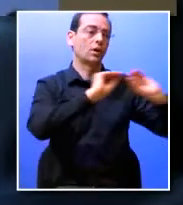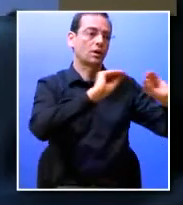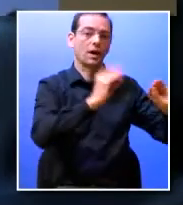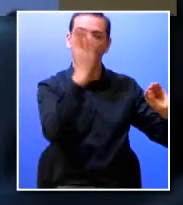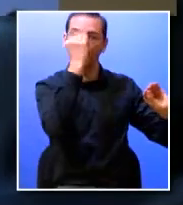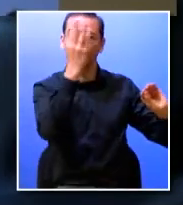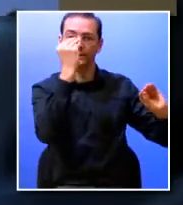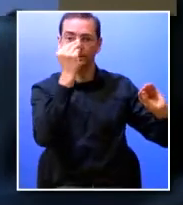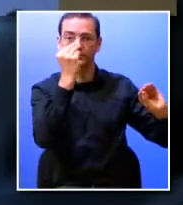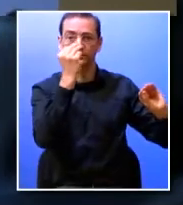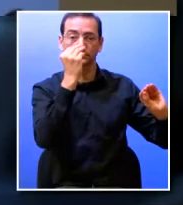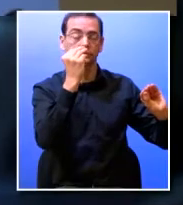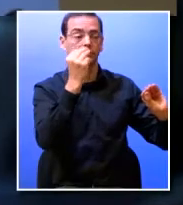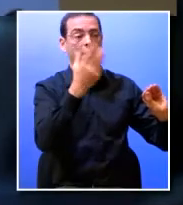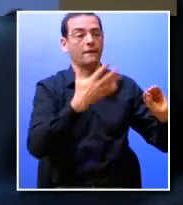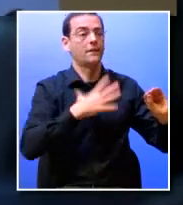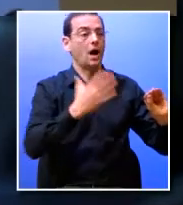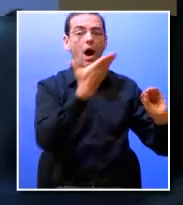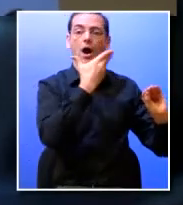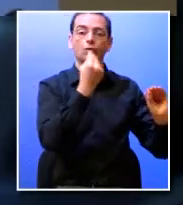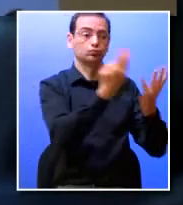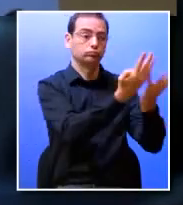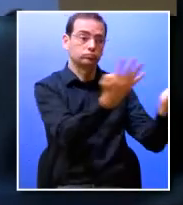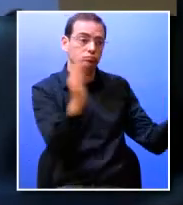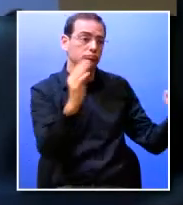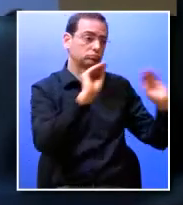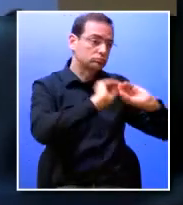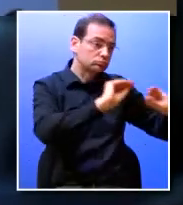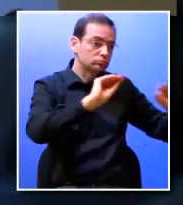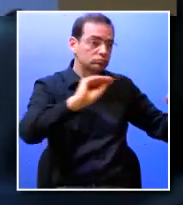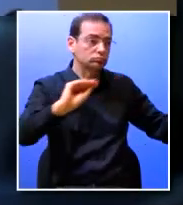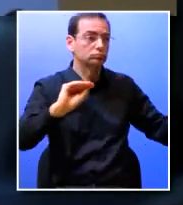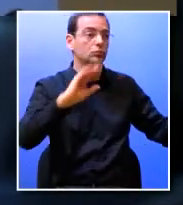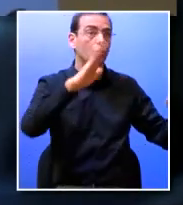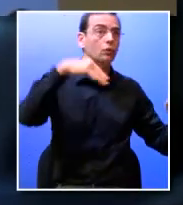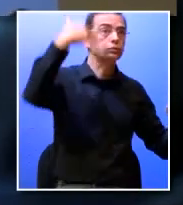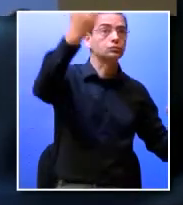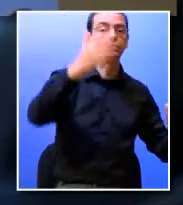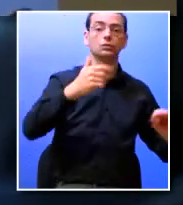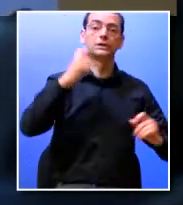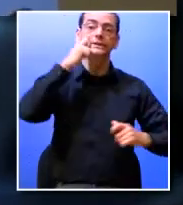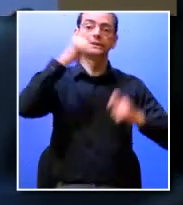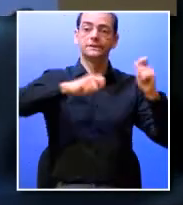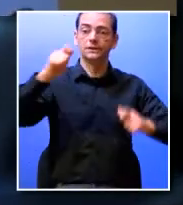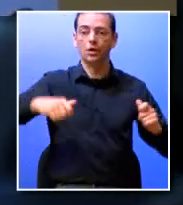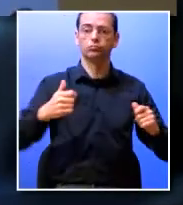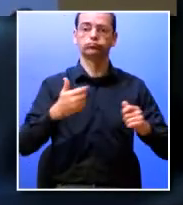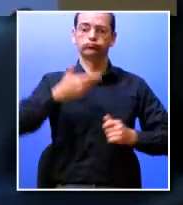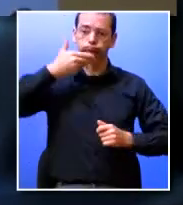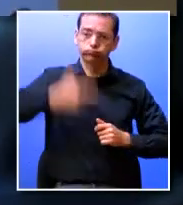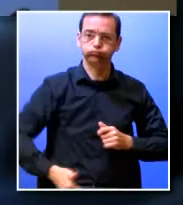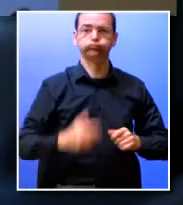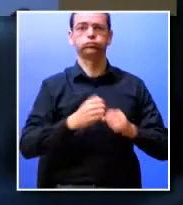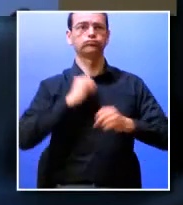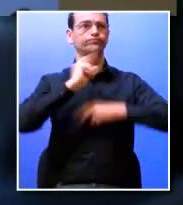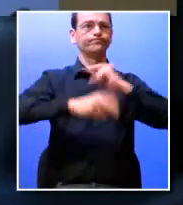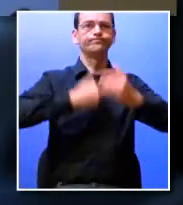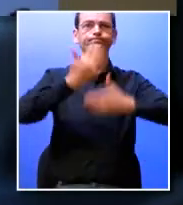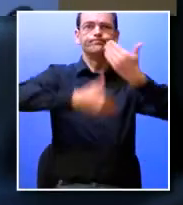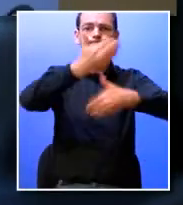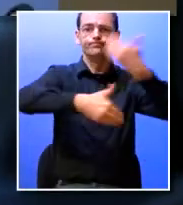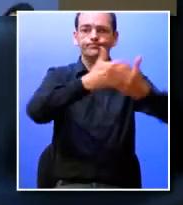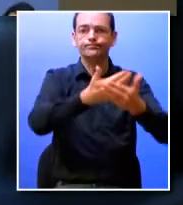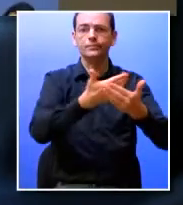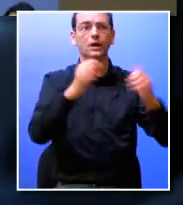os nossos estudantes para serem cidadãos competentes inovadores com competências para a ação na